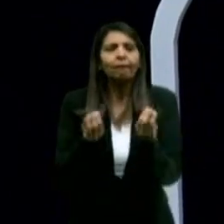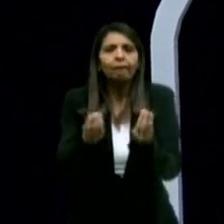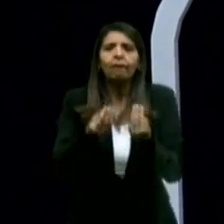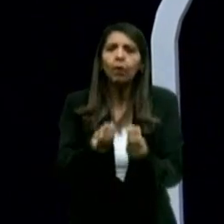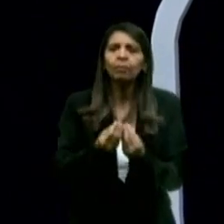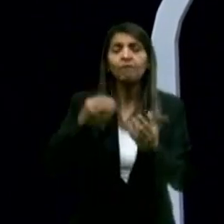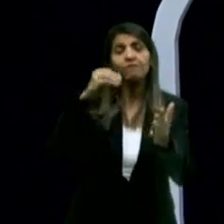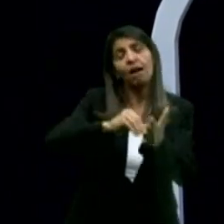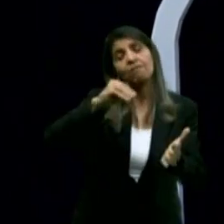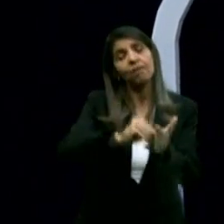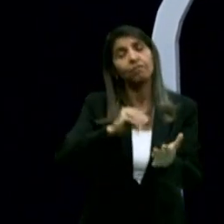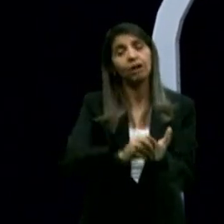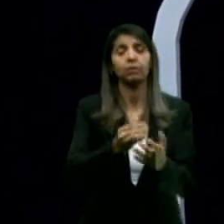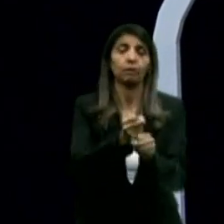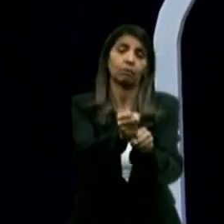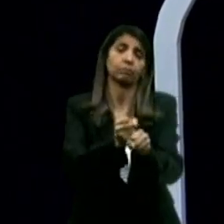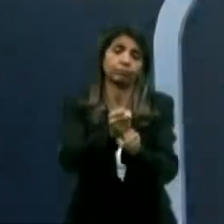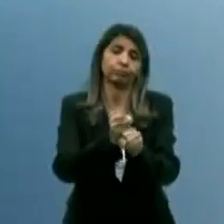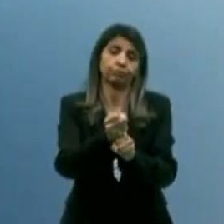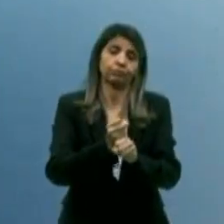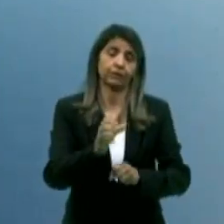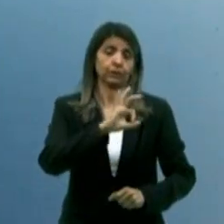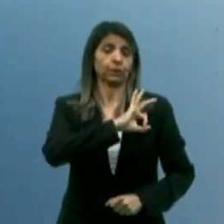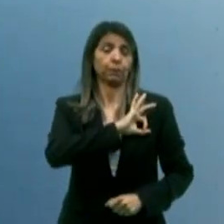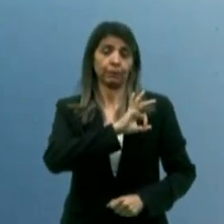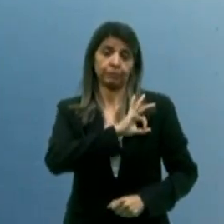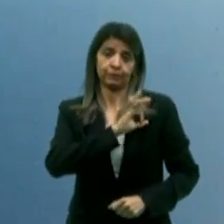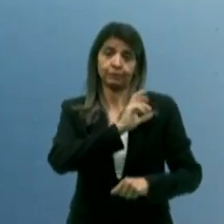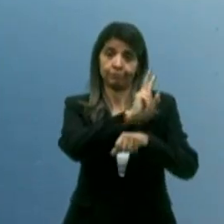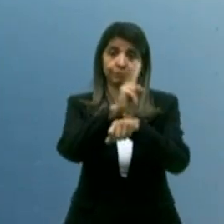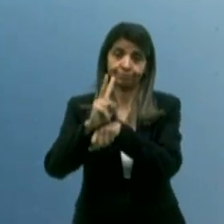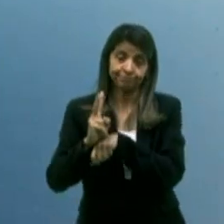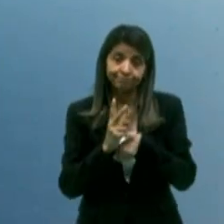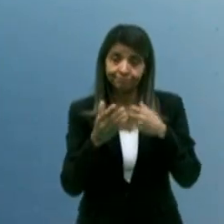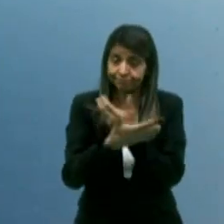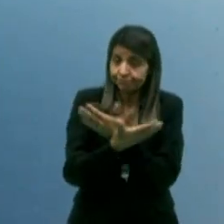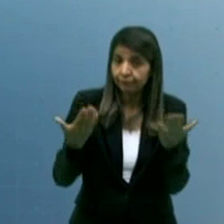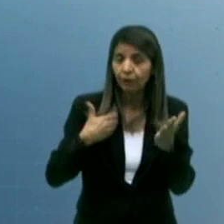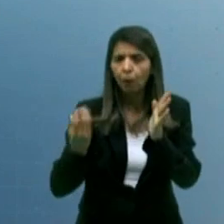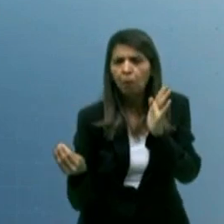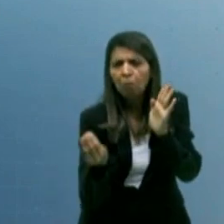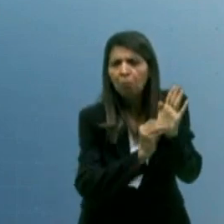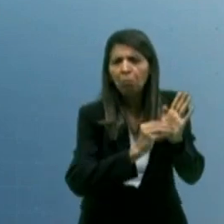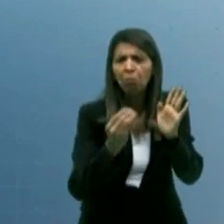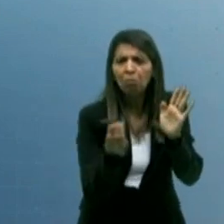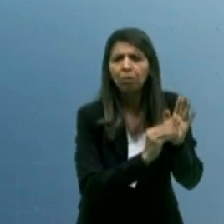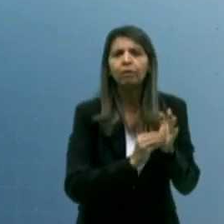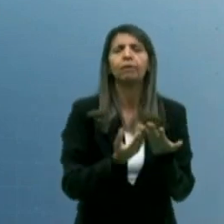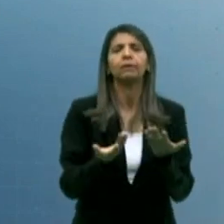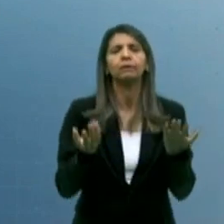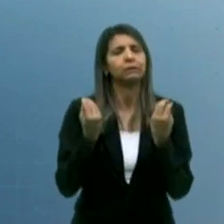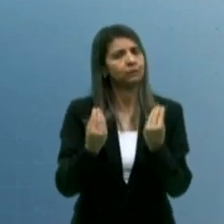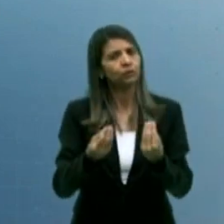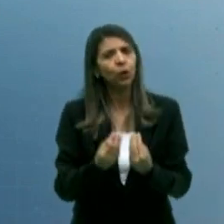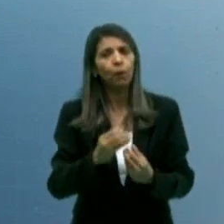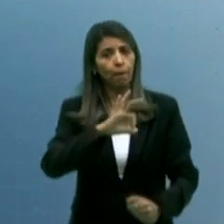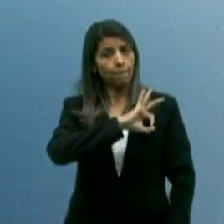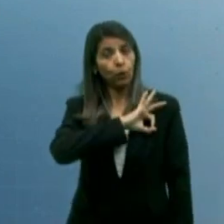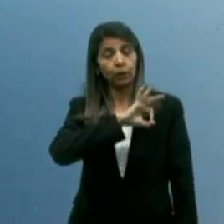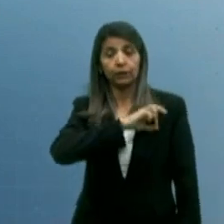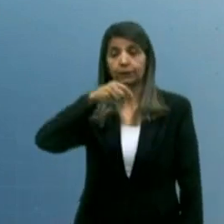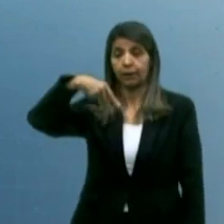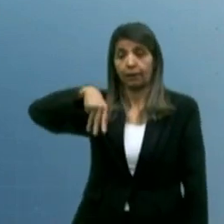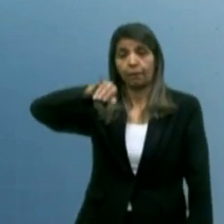descompromisso com a segurança quando não incluiu a realização de concursos públicos para polícia militar.